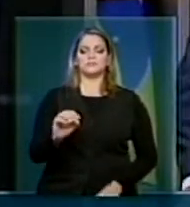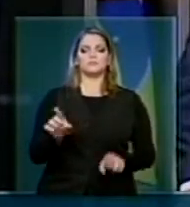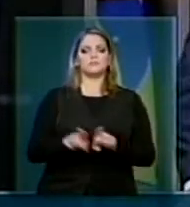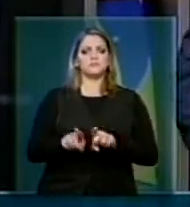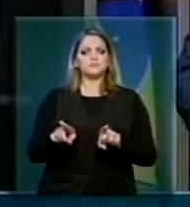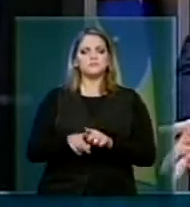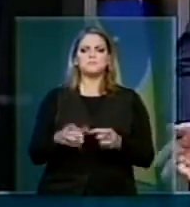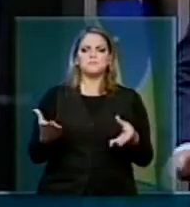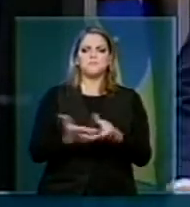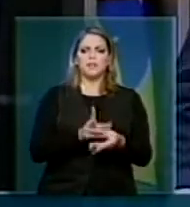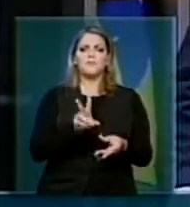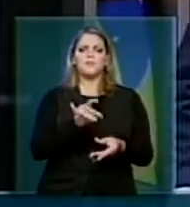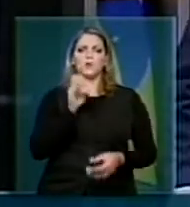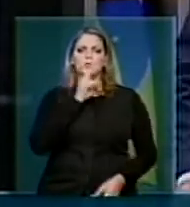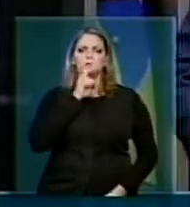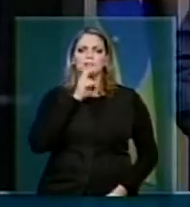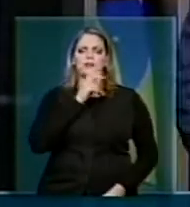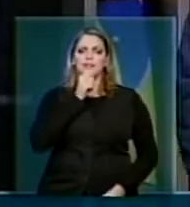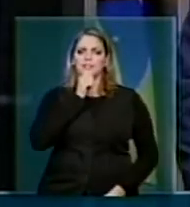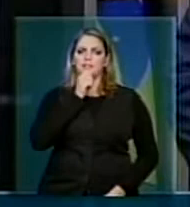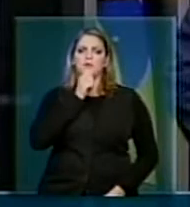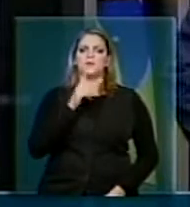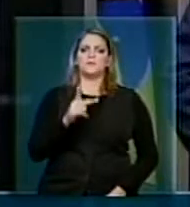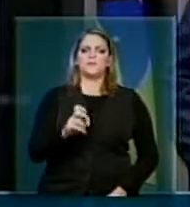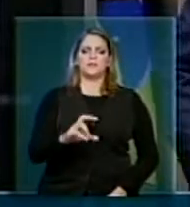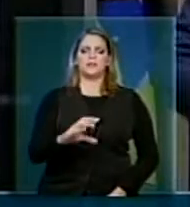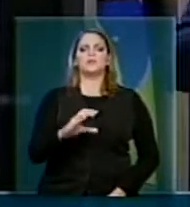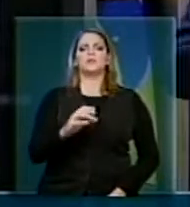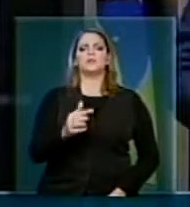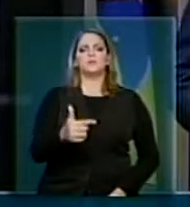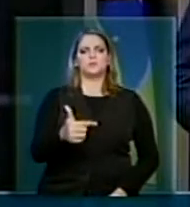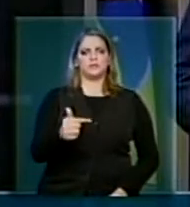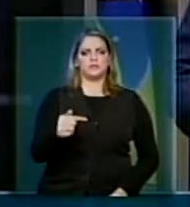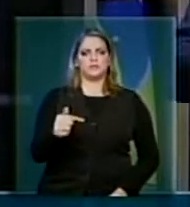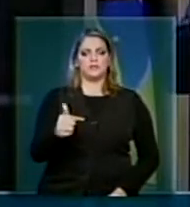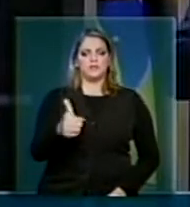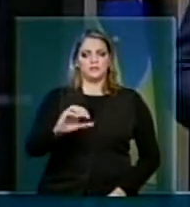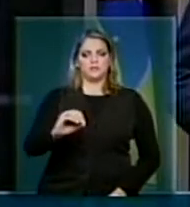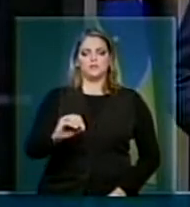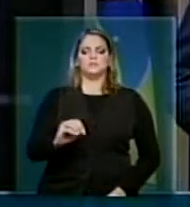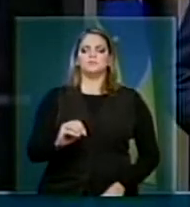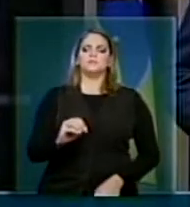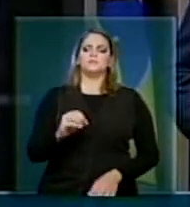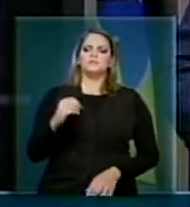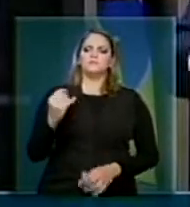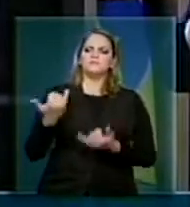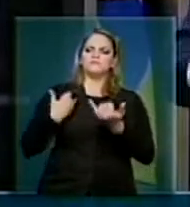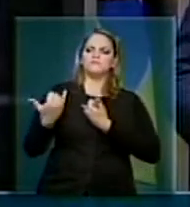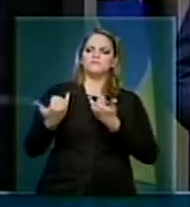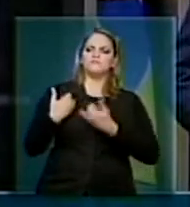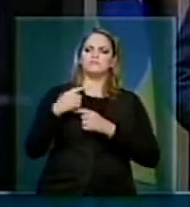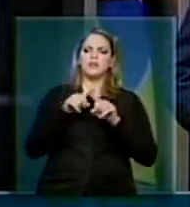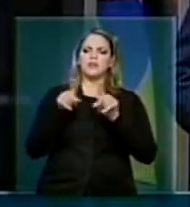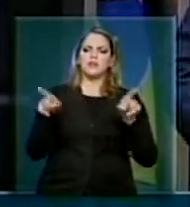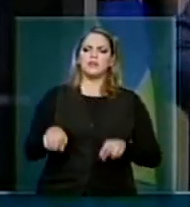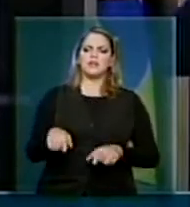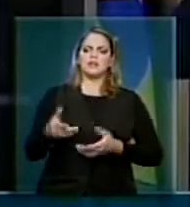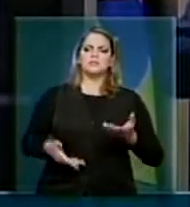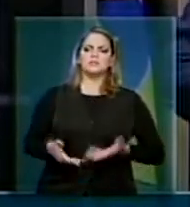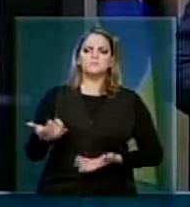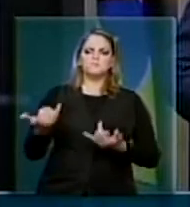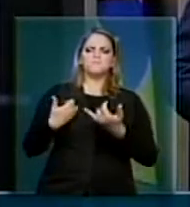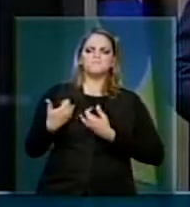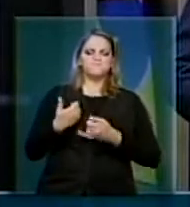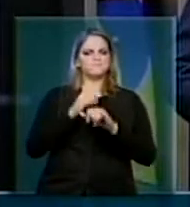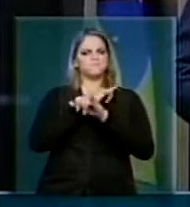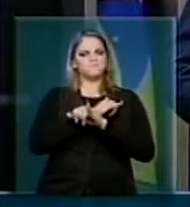requerimento de urgência, ainda não entrei, da PEC 210. Então, nós estamos atentos às reivindicações de servidores. Nesse parlamento, nós vamos